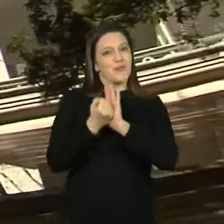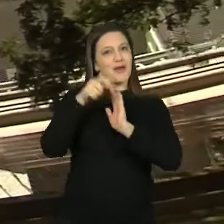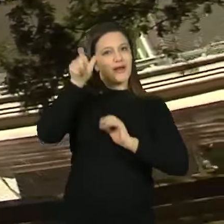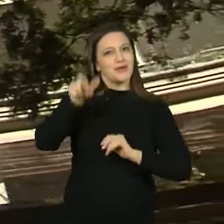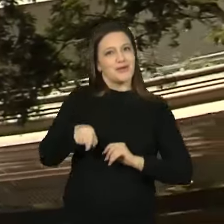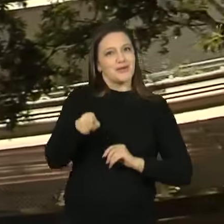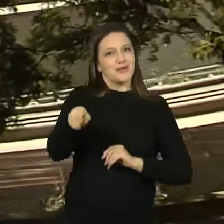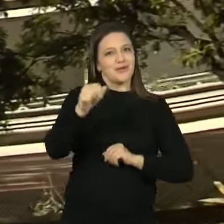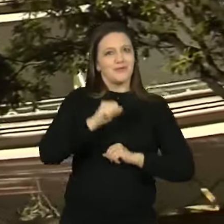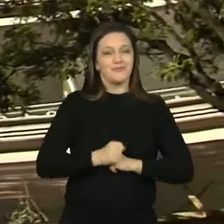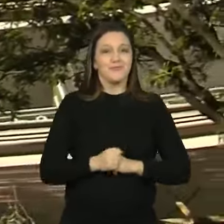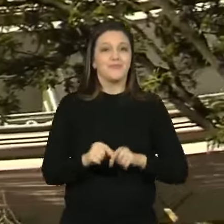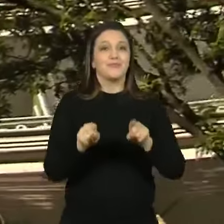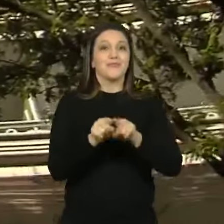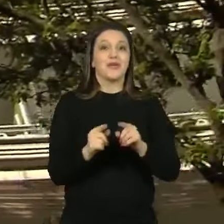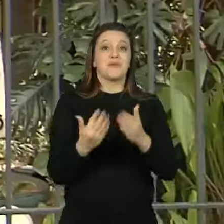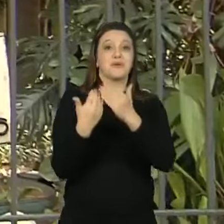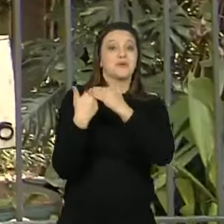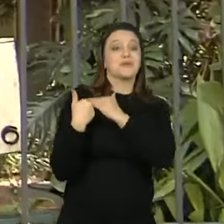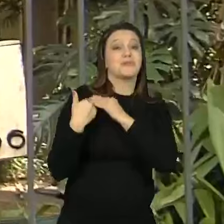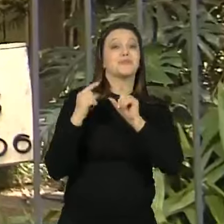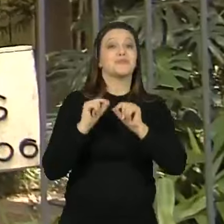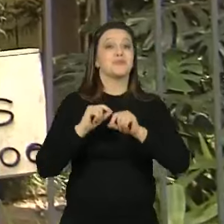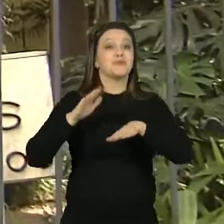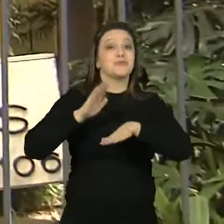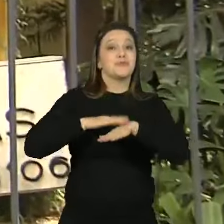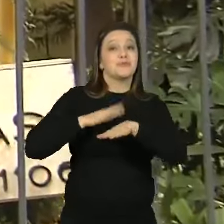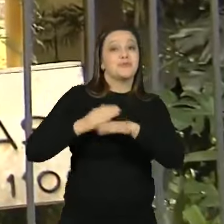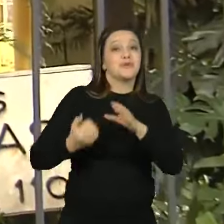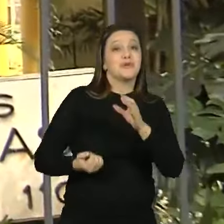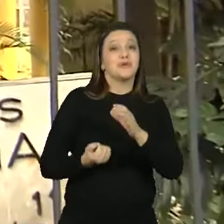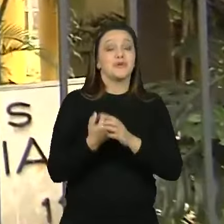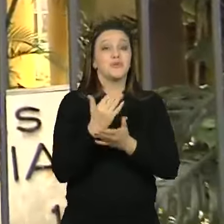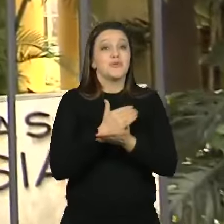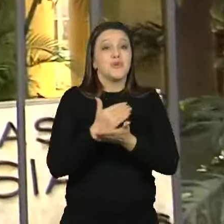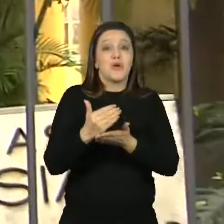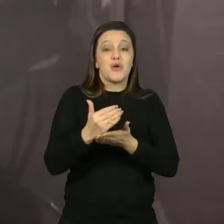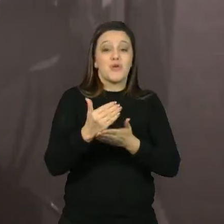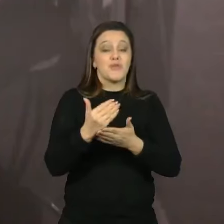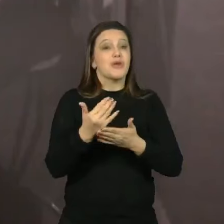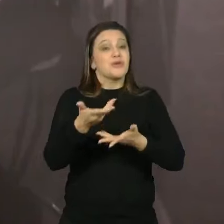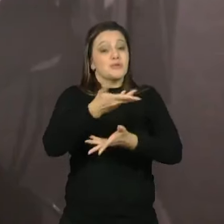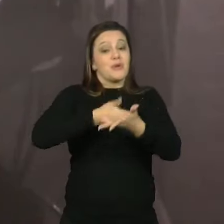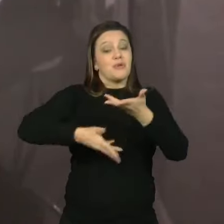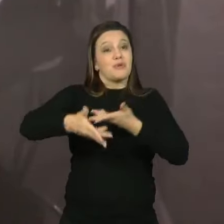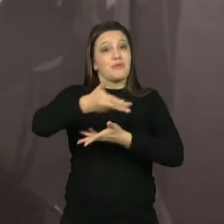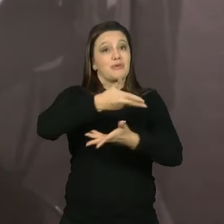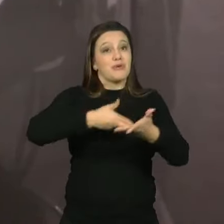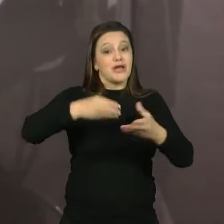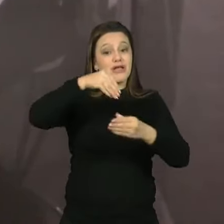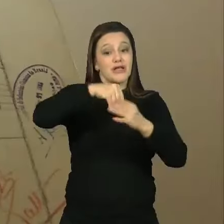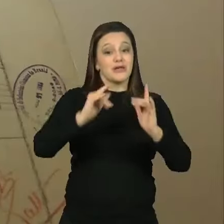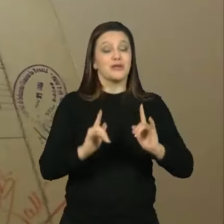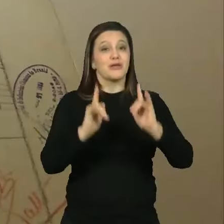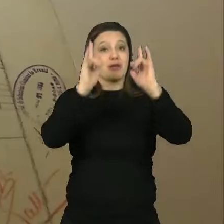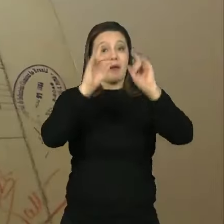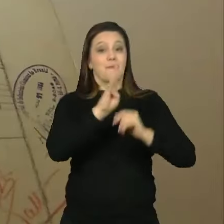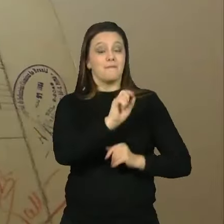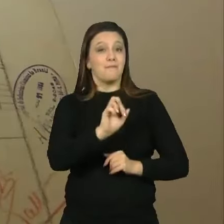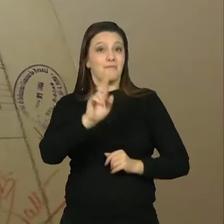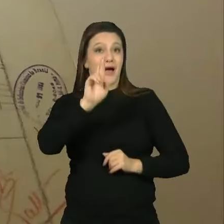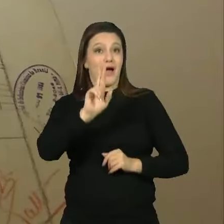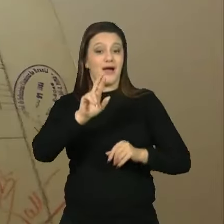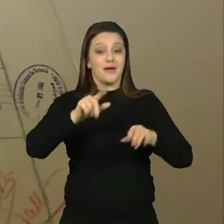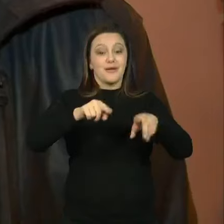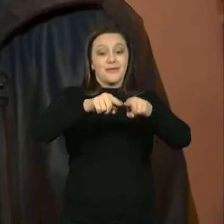Ele também foi o responsável por criar os primeiros espaços de convívio dentro dos condomínios, como bar, piscina e